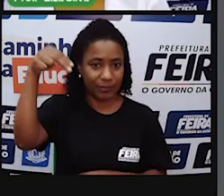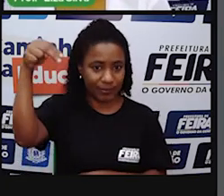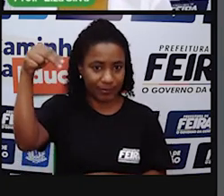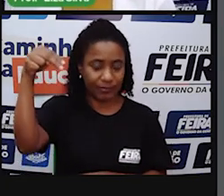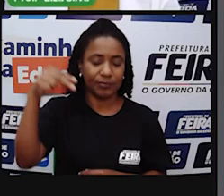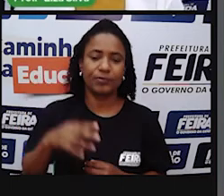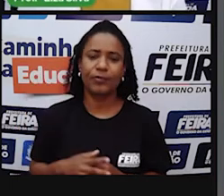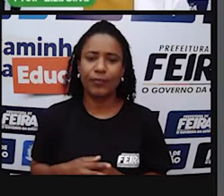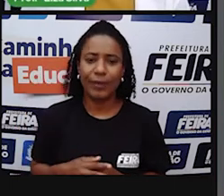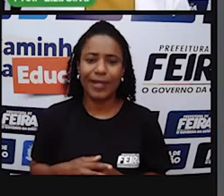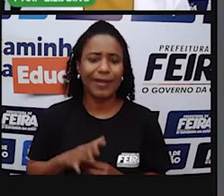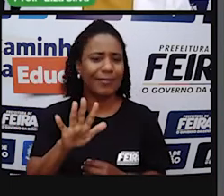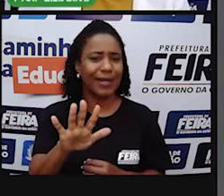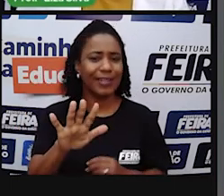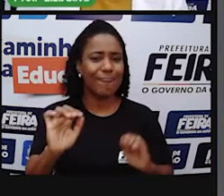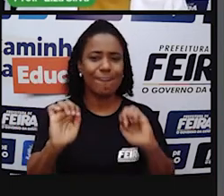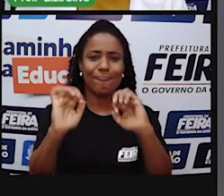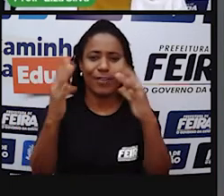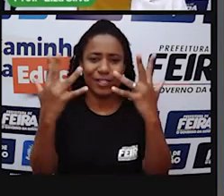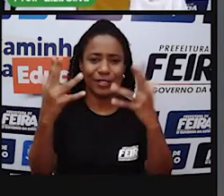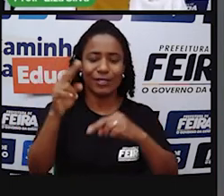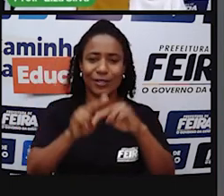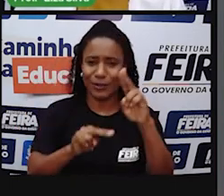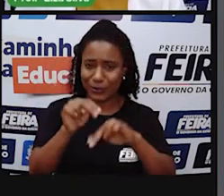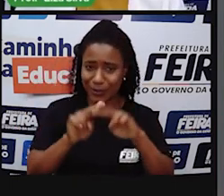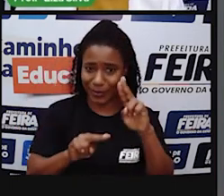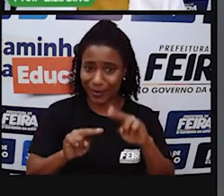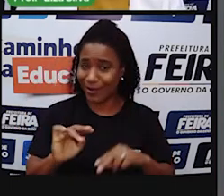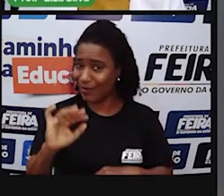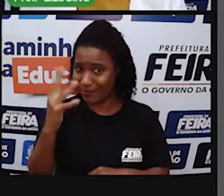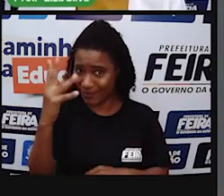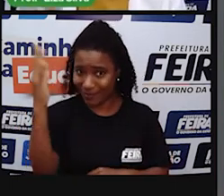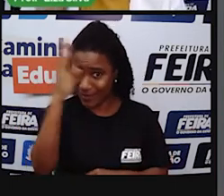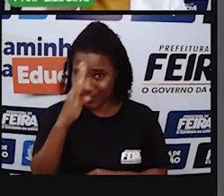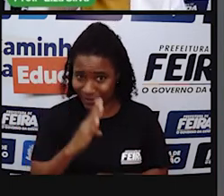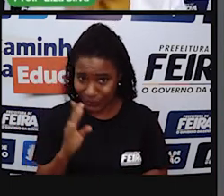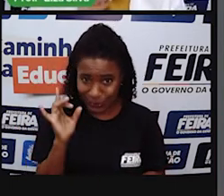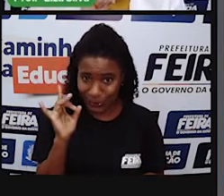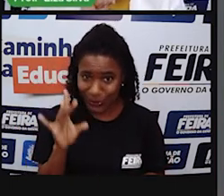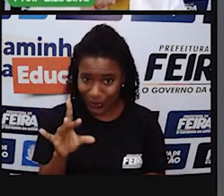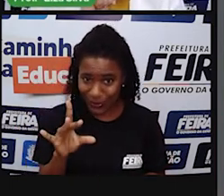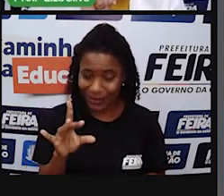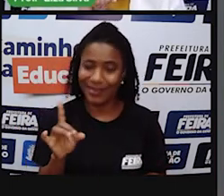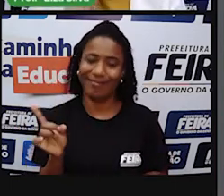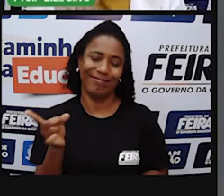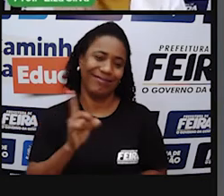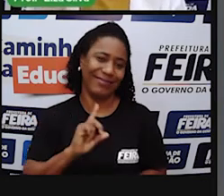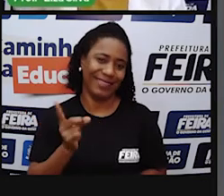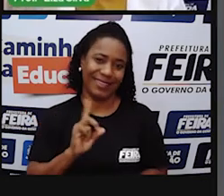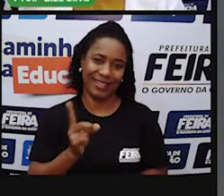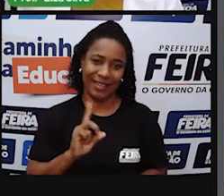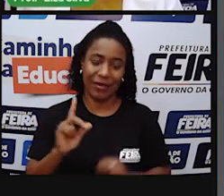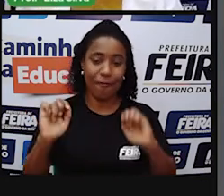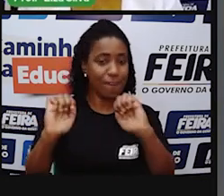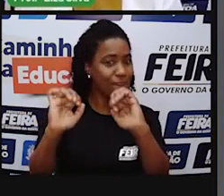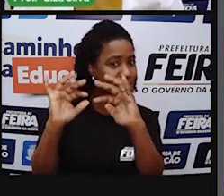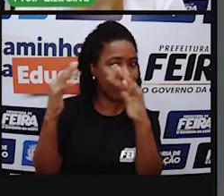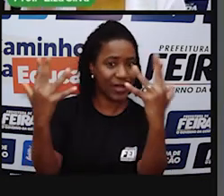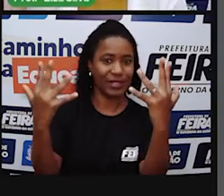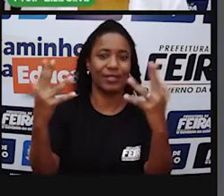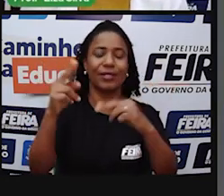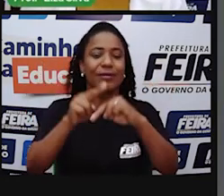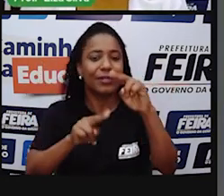E as festas juninas? Elas só acontecem no Brasil? Não Festas juninas